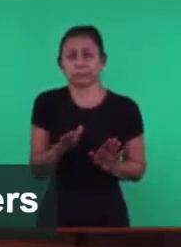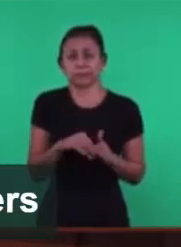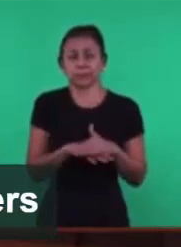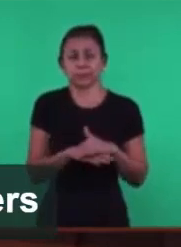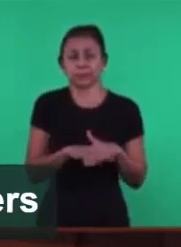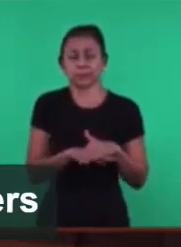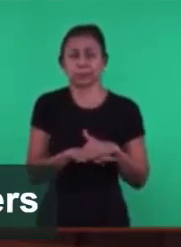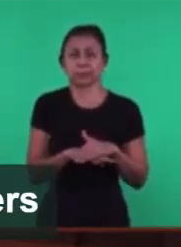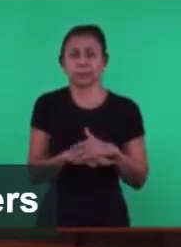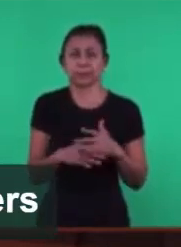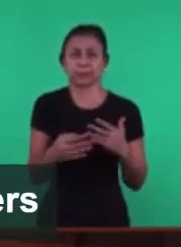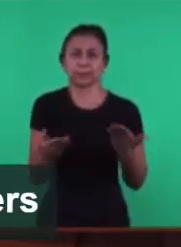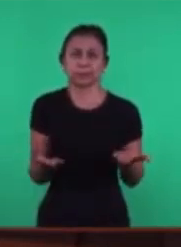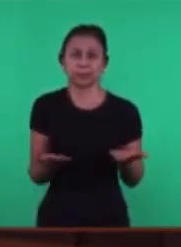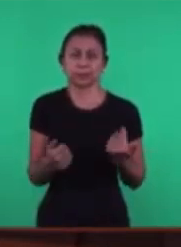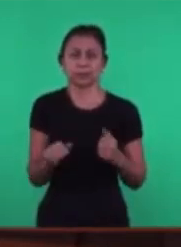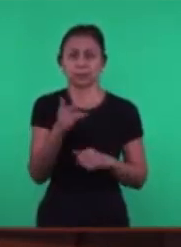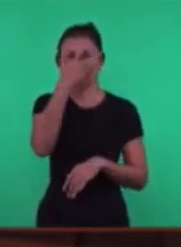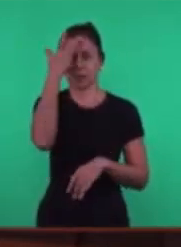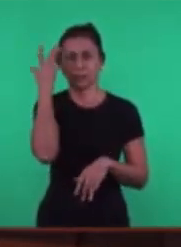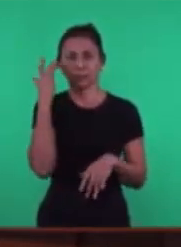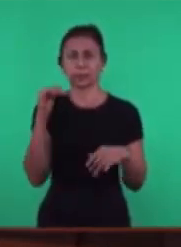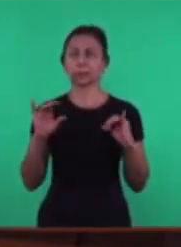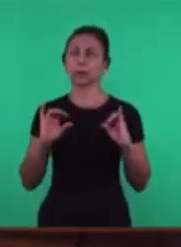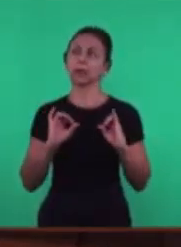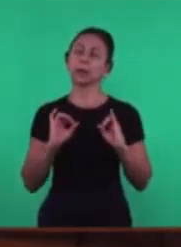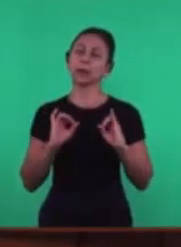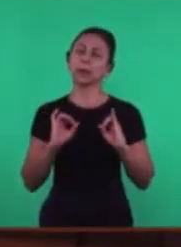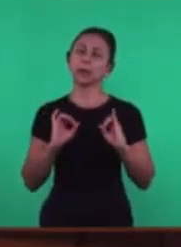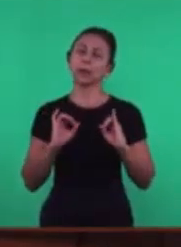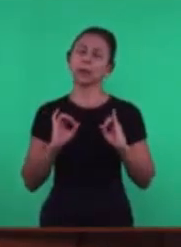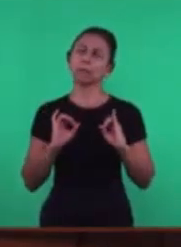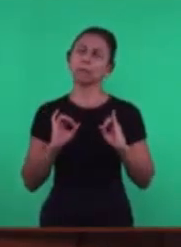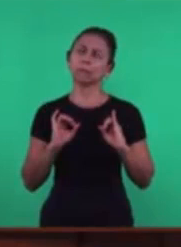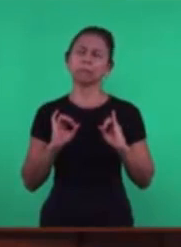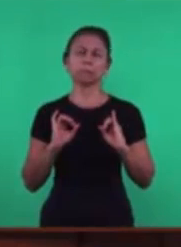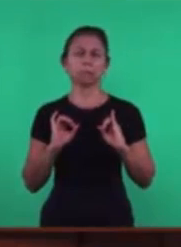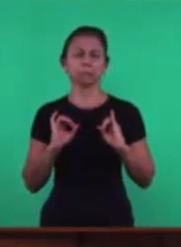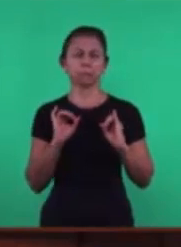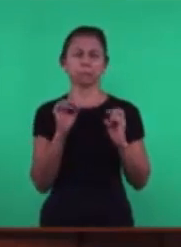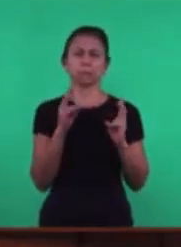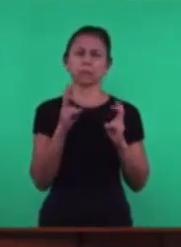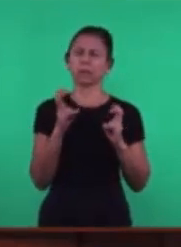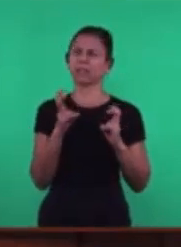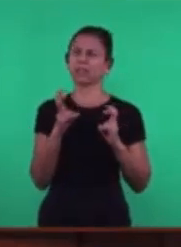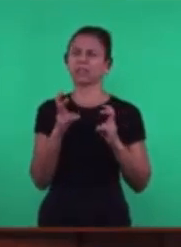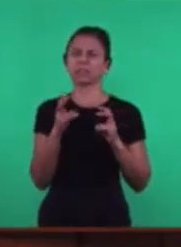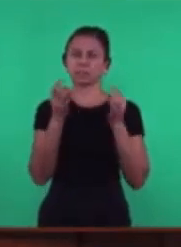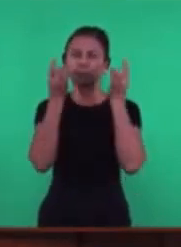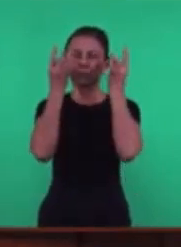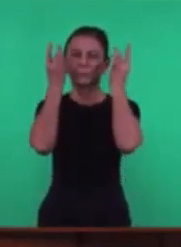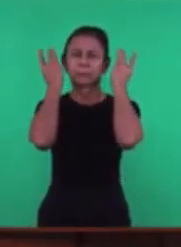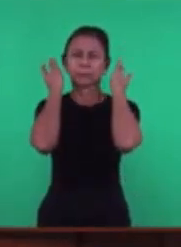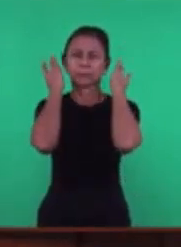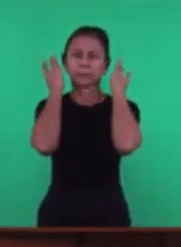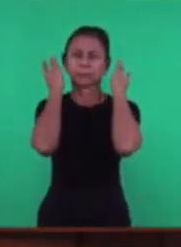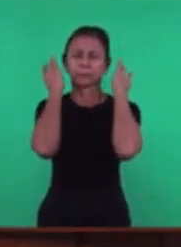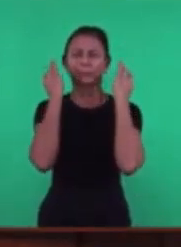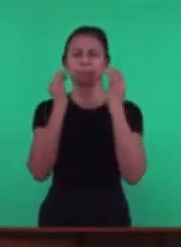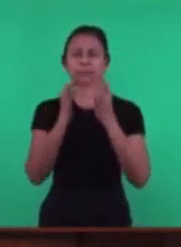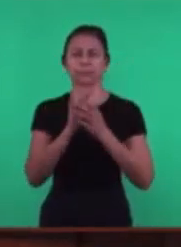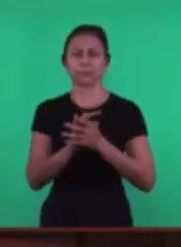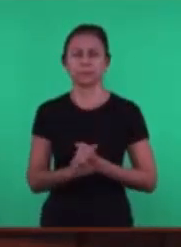São meros Ouvintes Esquecediços Eles ouvem E se esquecem No outro